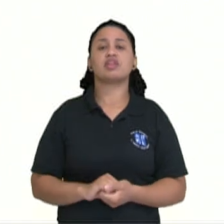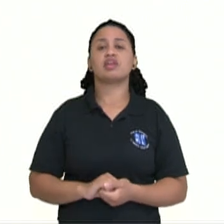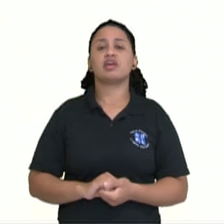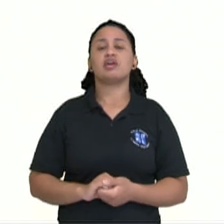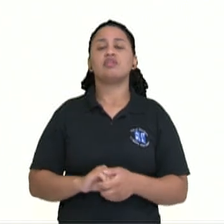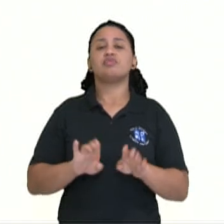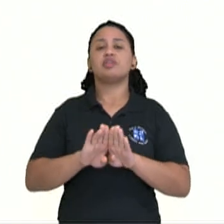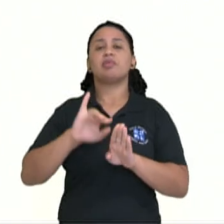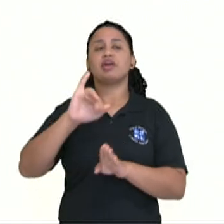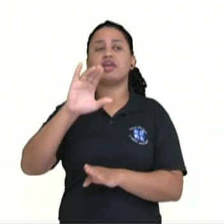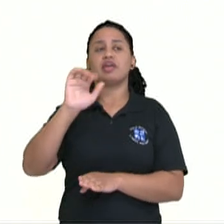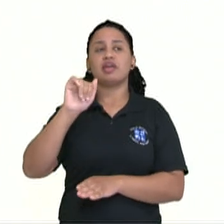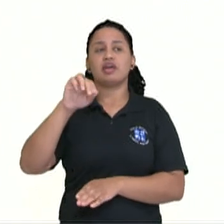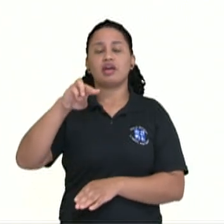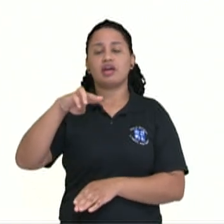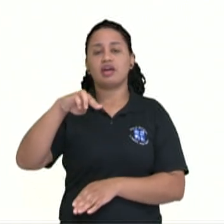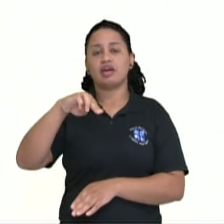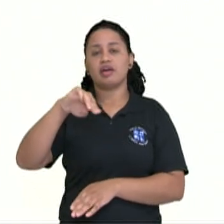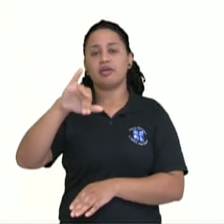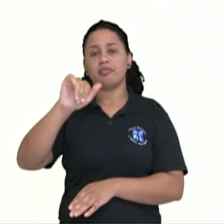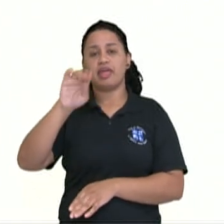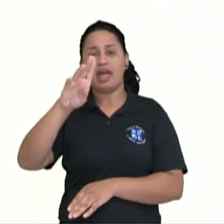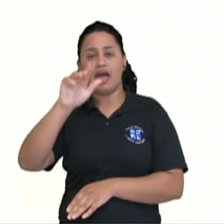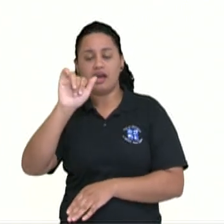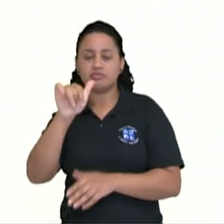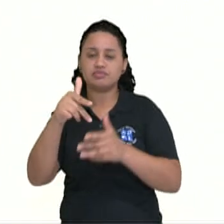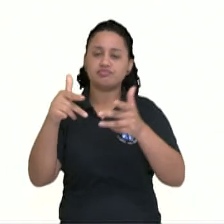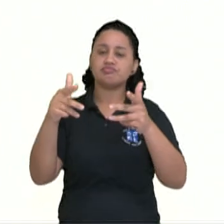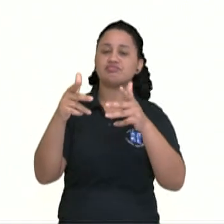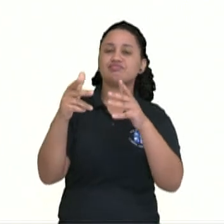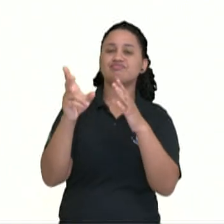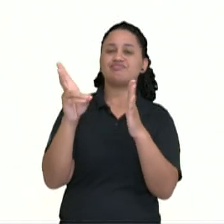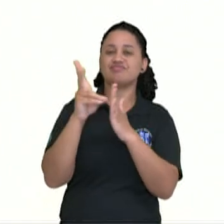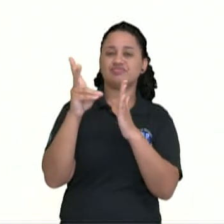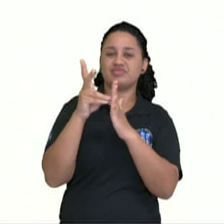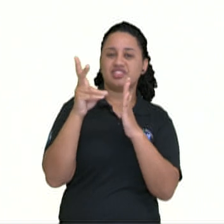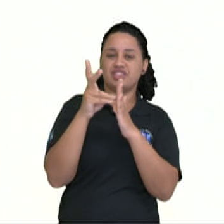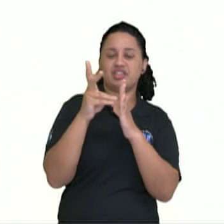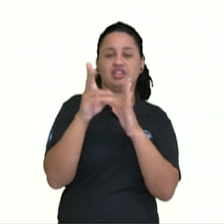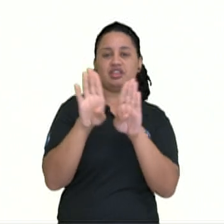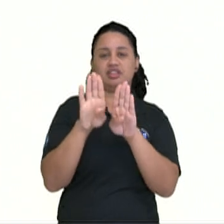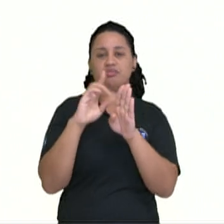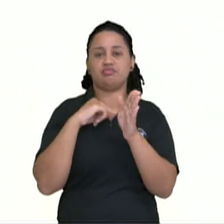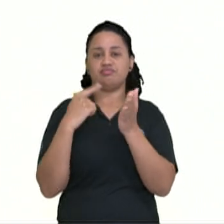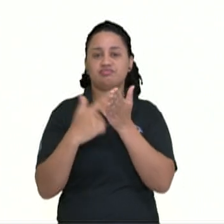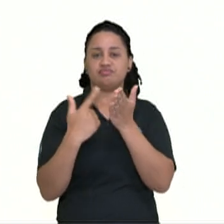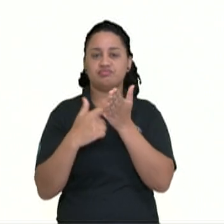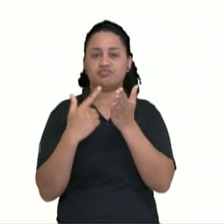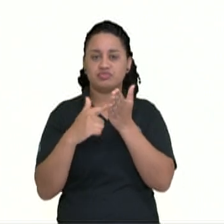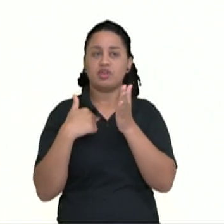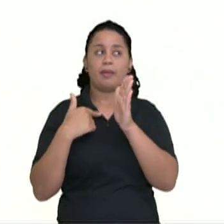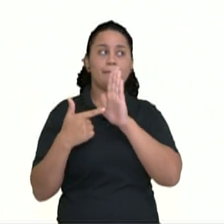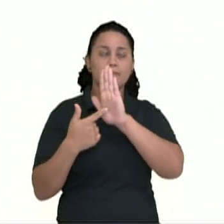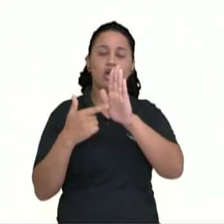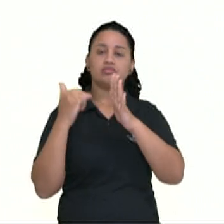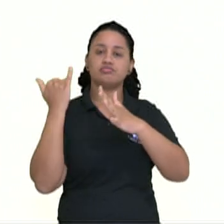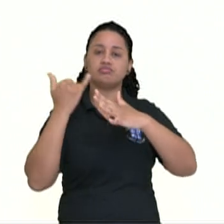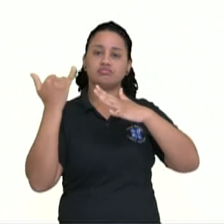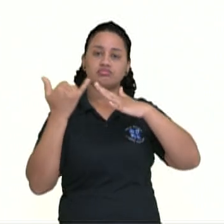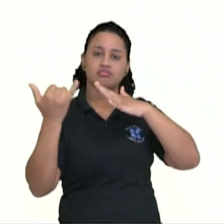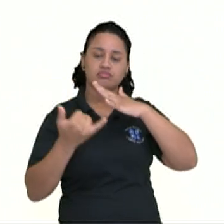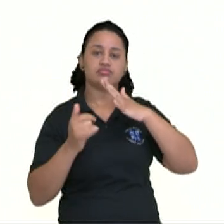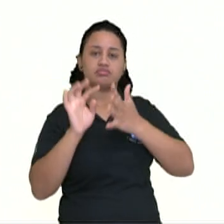indígenas, então, que também fazem parte da obra, que aparecem ali no enredo do texto.